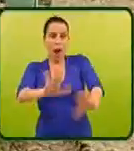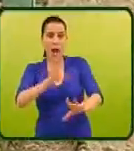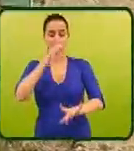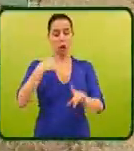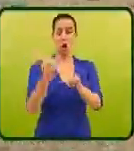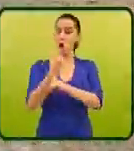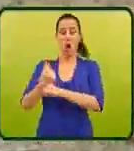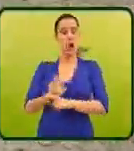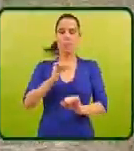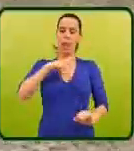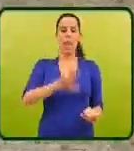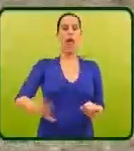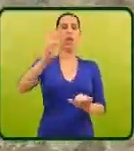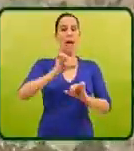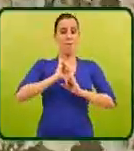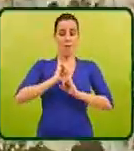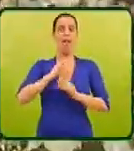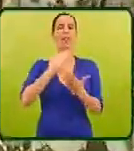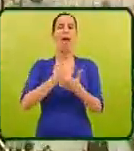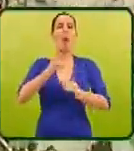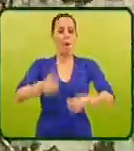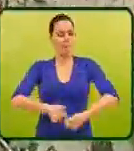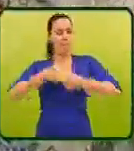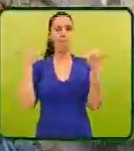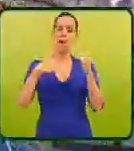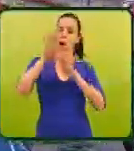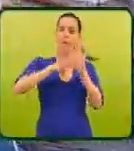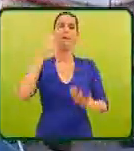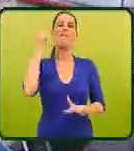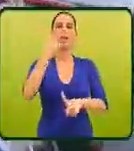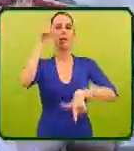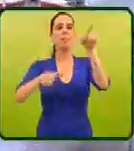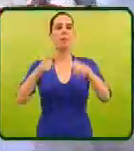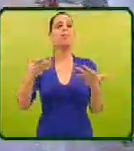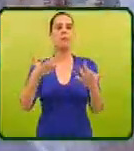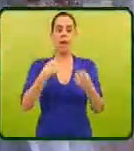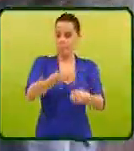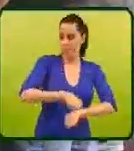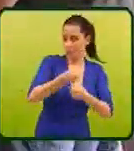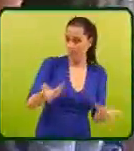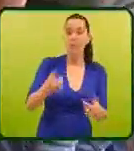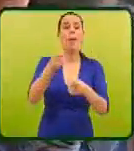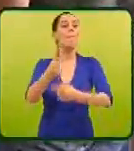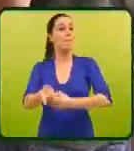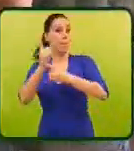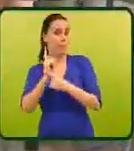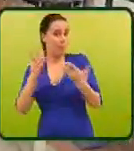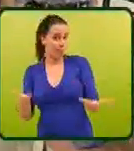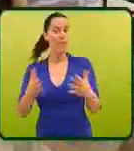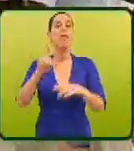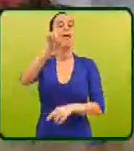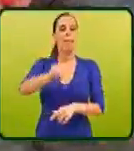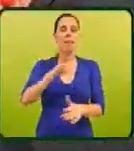compramos produtos nacionais, estamos a contribuir para melhorar as condições de vida dos nossos agricultores, dos nossos pescadores,